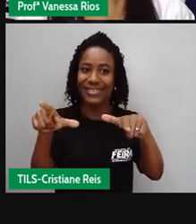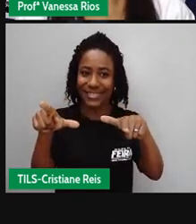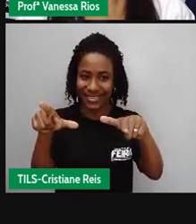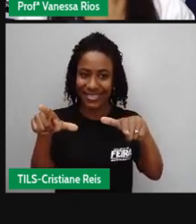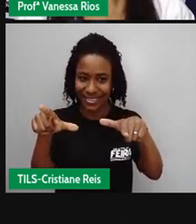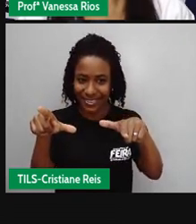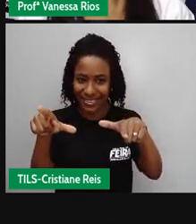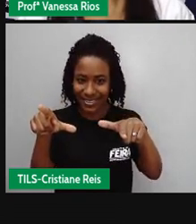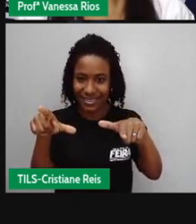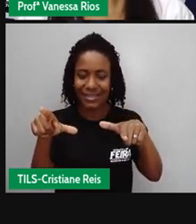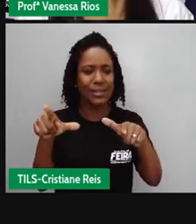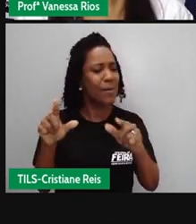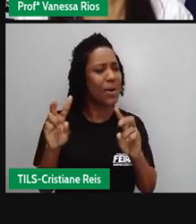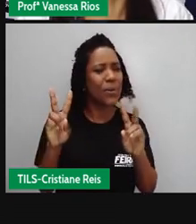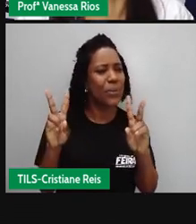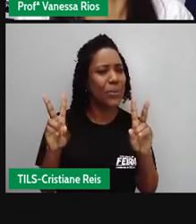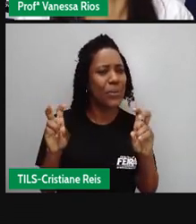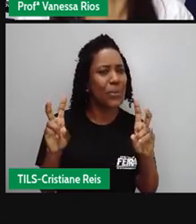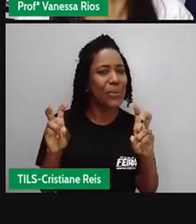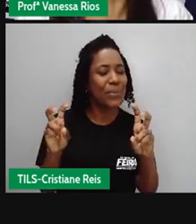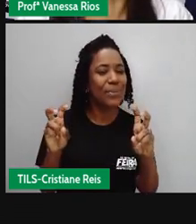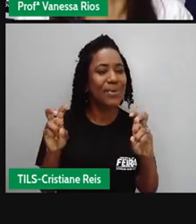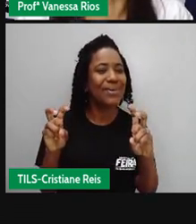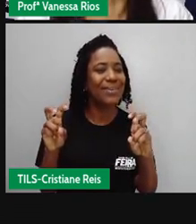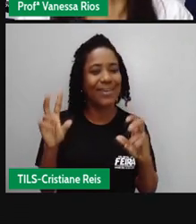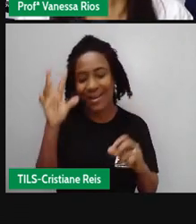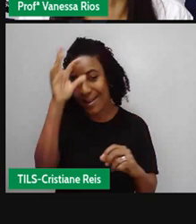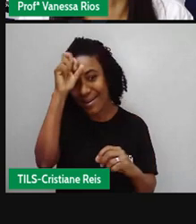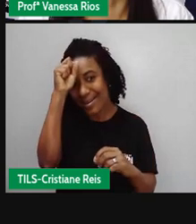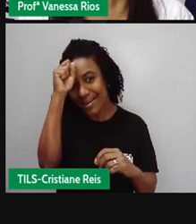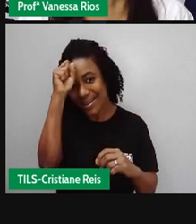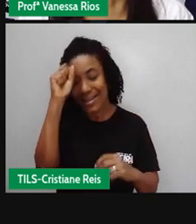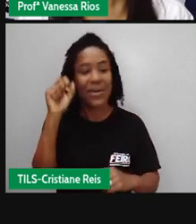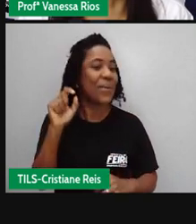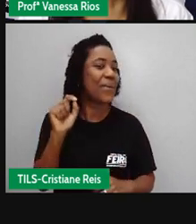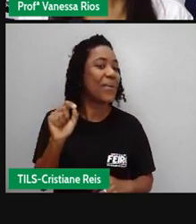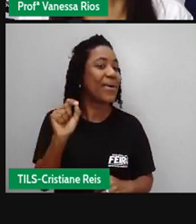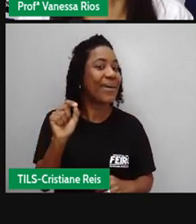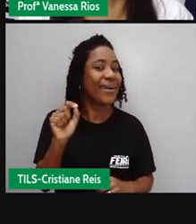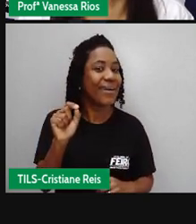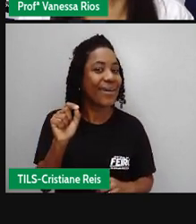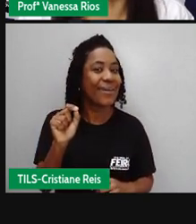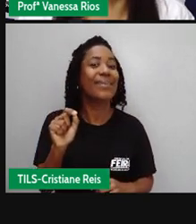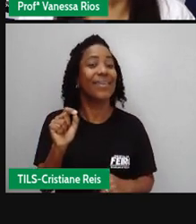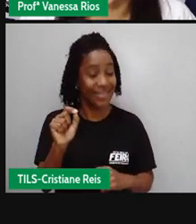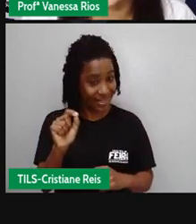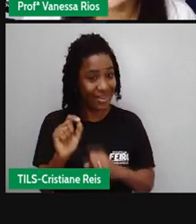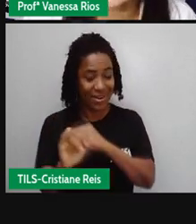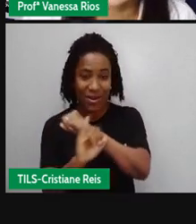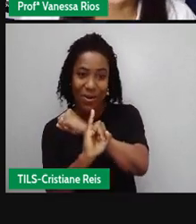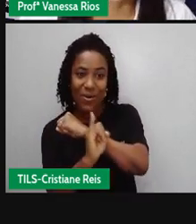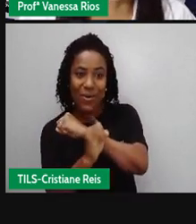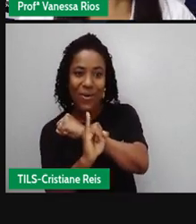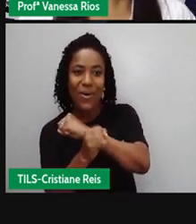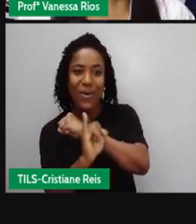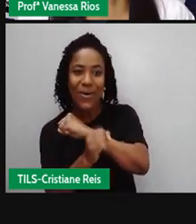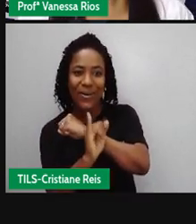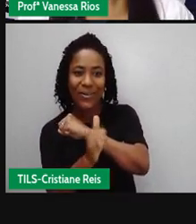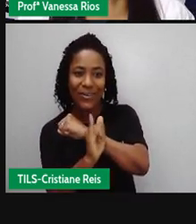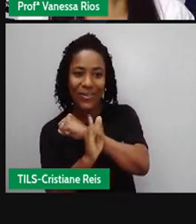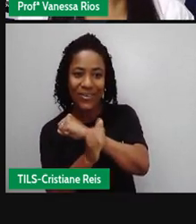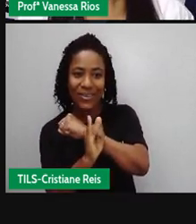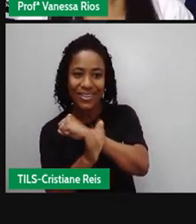nessa aula de linguagens nós vamos estudar sobre crônicas humorísticas. Na